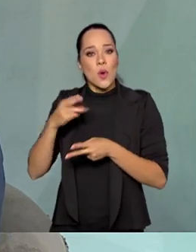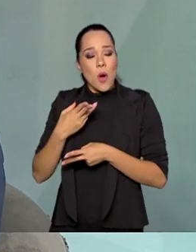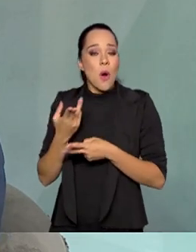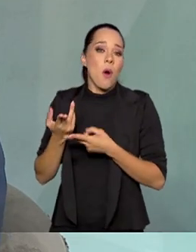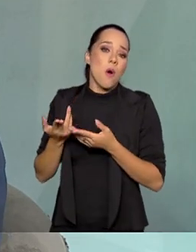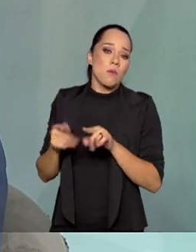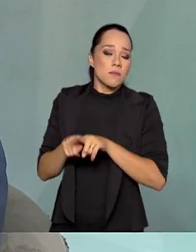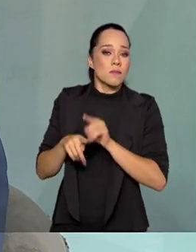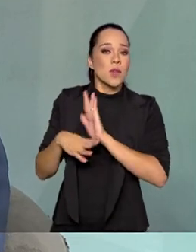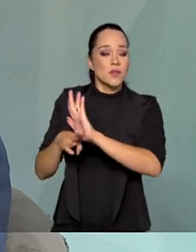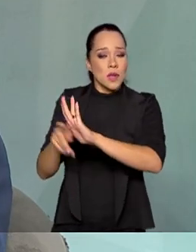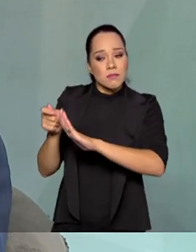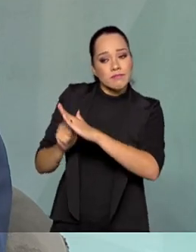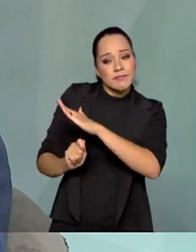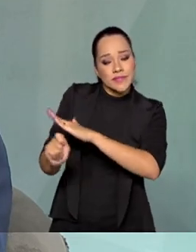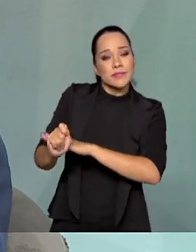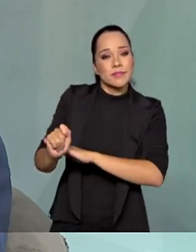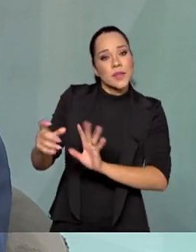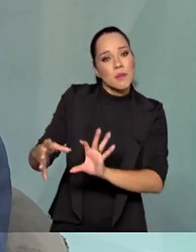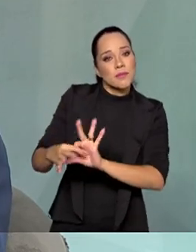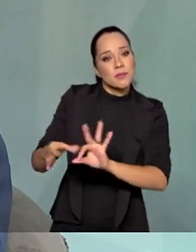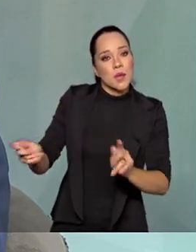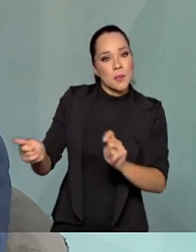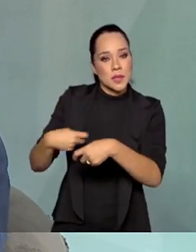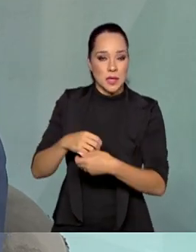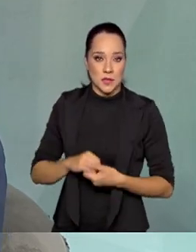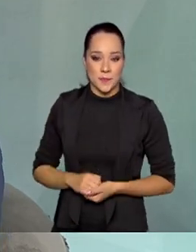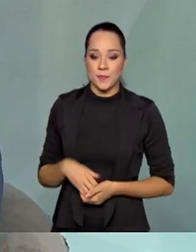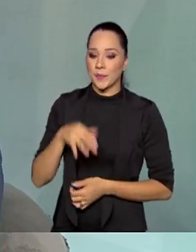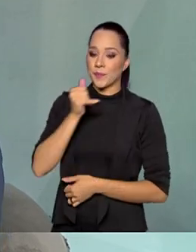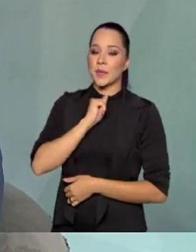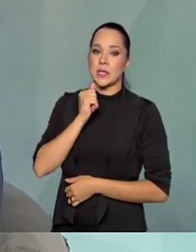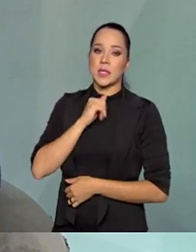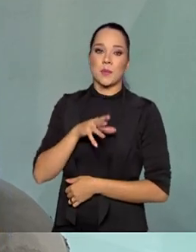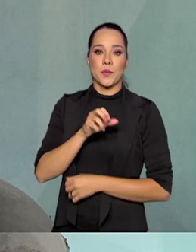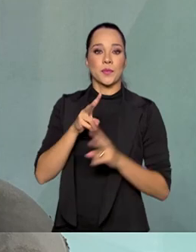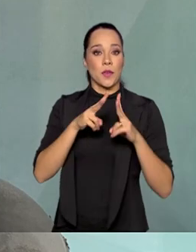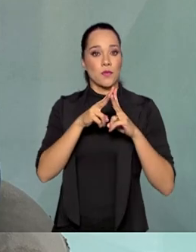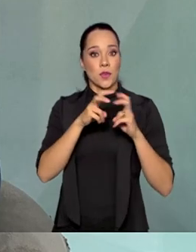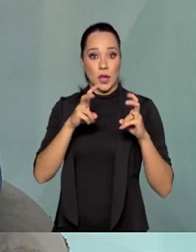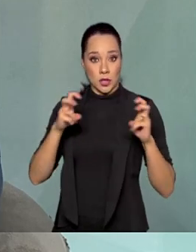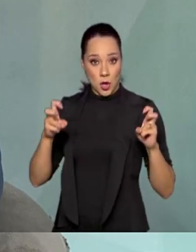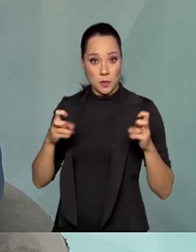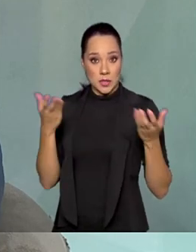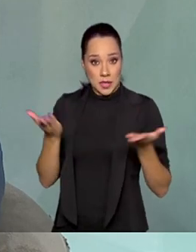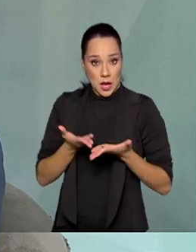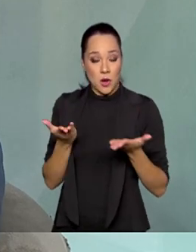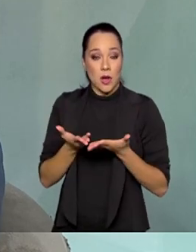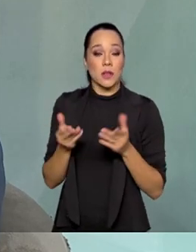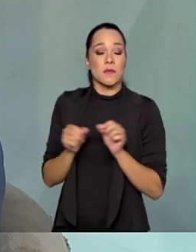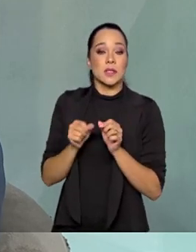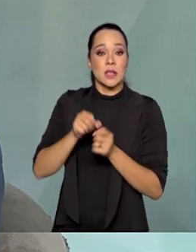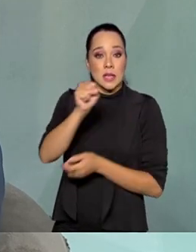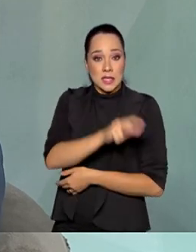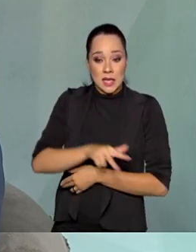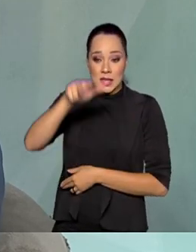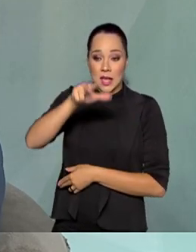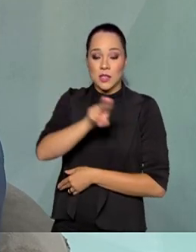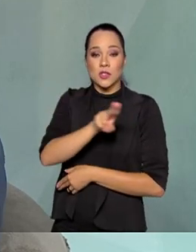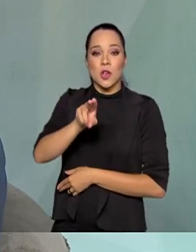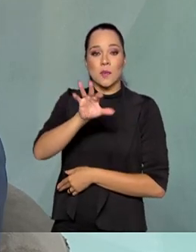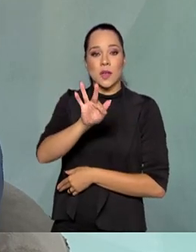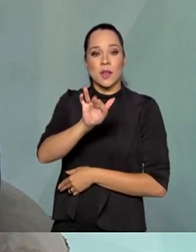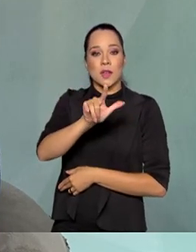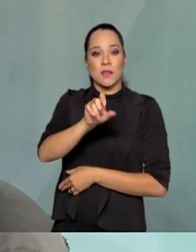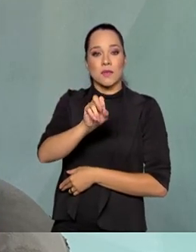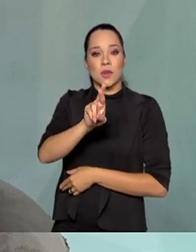investimentos que congreguem essas capacidades. Por exemplo, Floripa, agora, em Florianópolis, está se fazendo um satélite chamado FloripaSat,